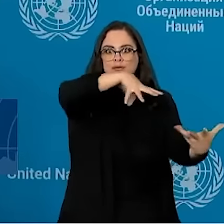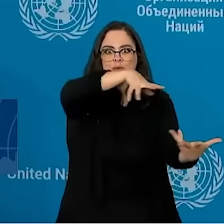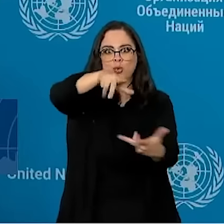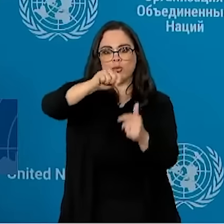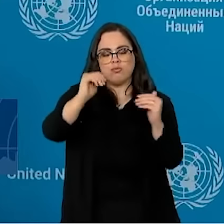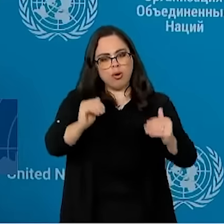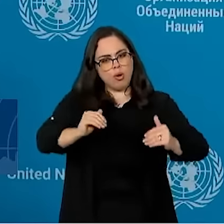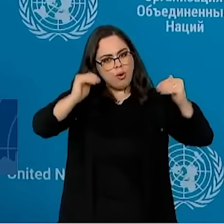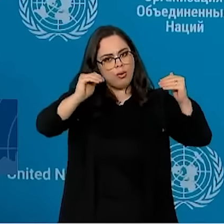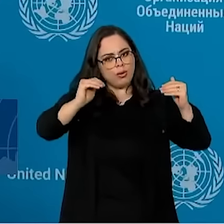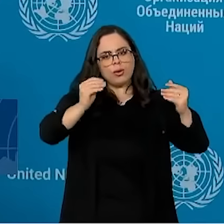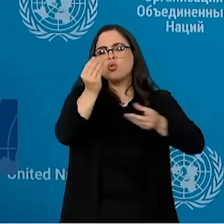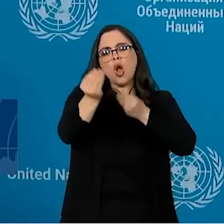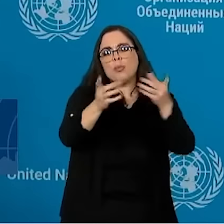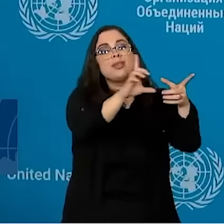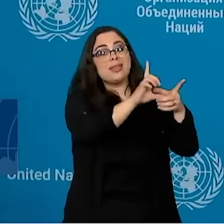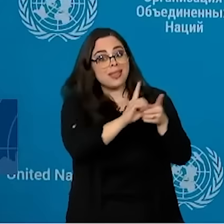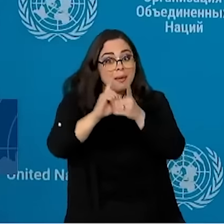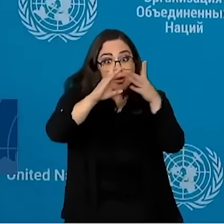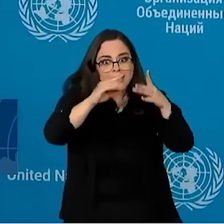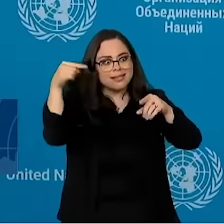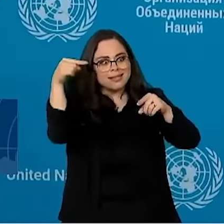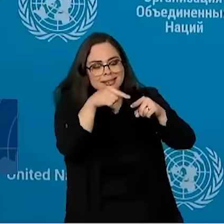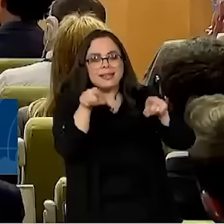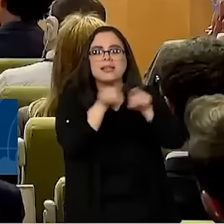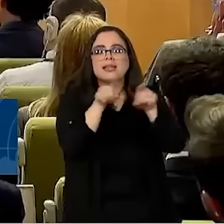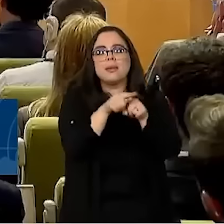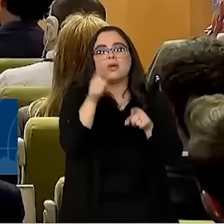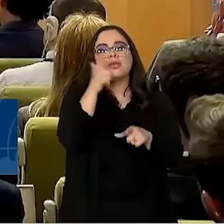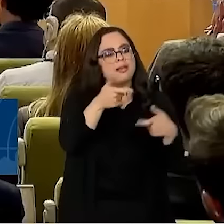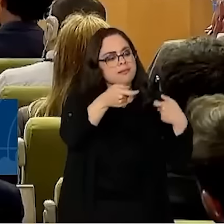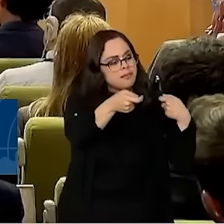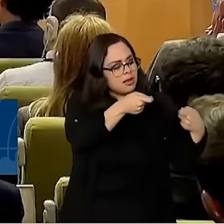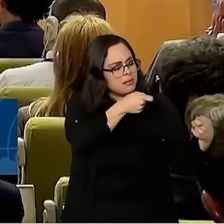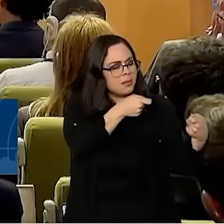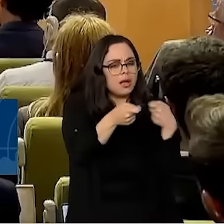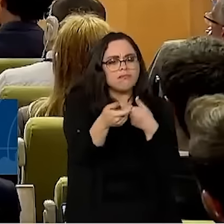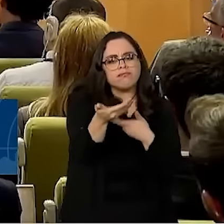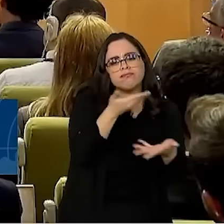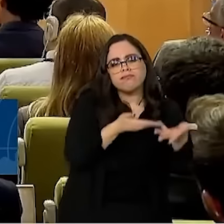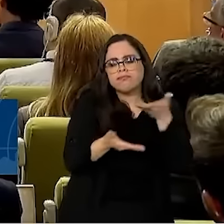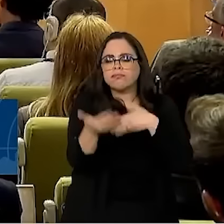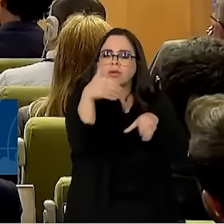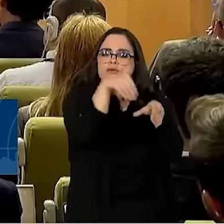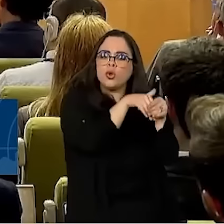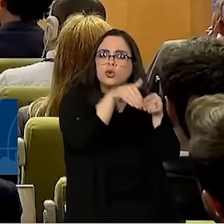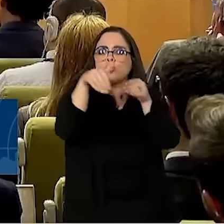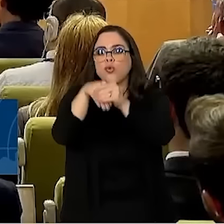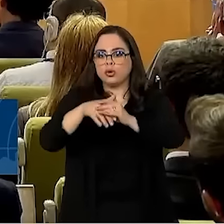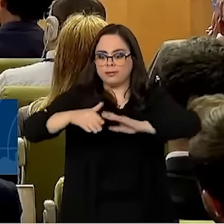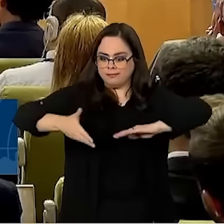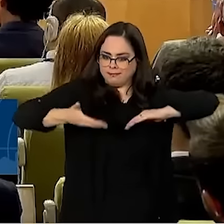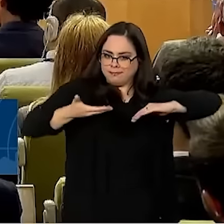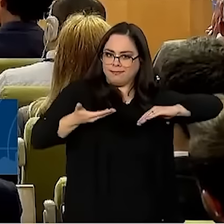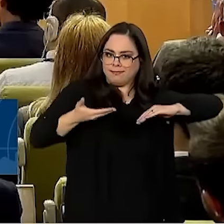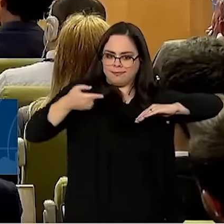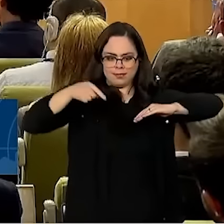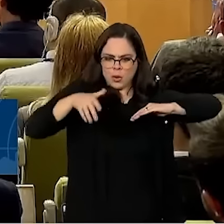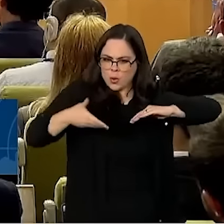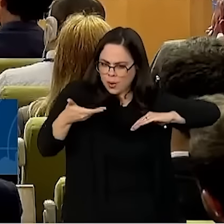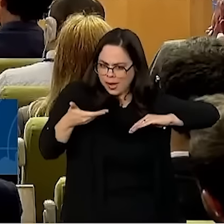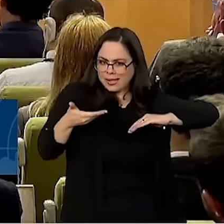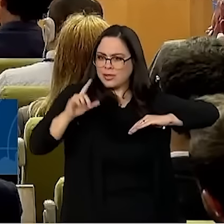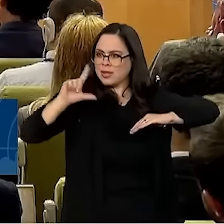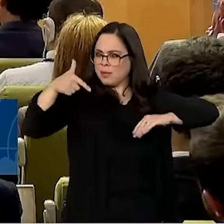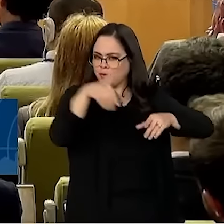Somente, sabe, na democracia a gente pode conseguir negociar votações num congresso que, teoricamente,